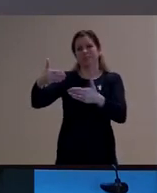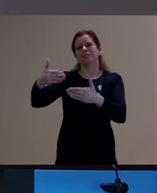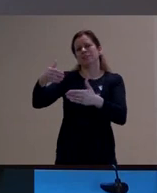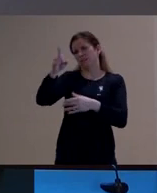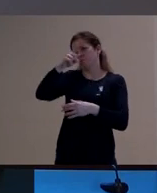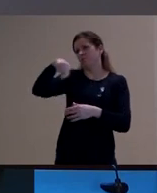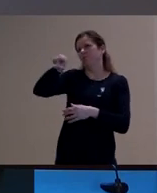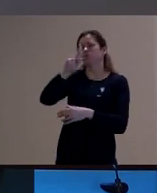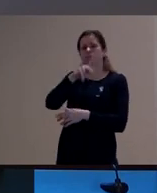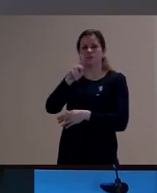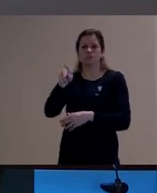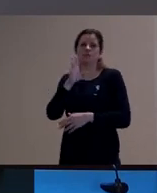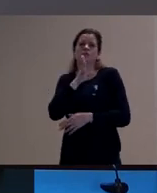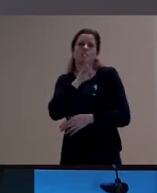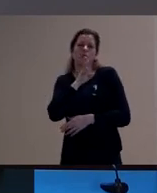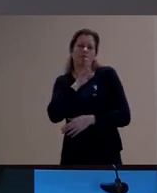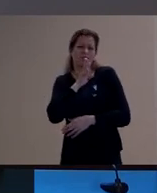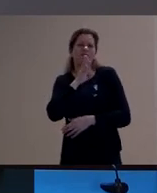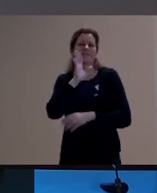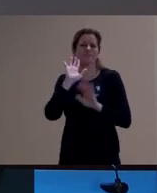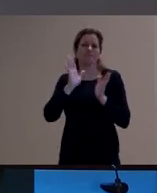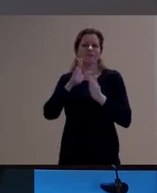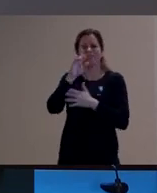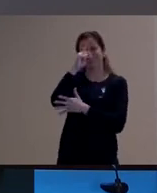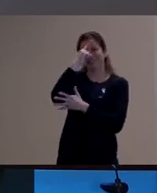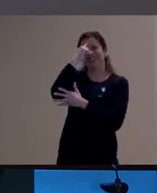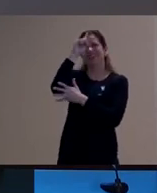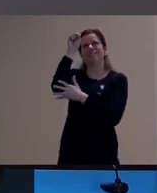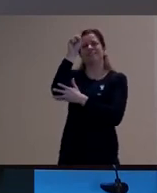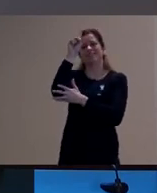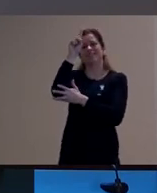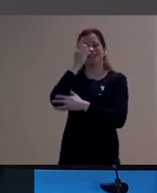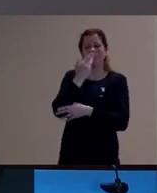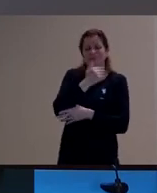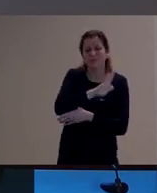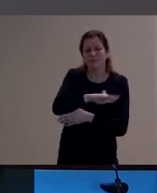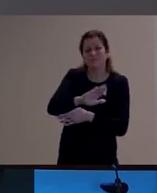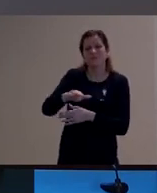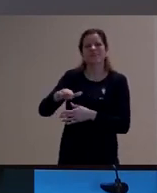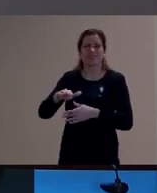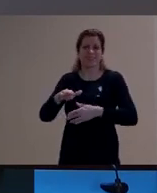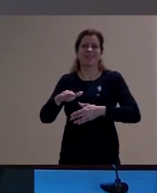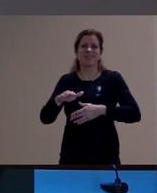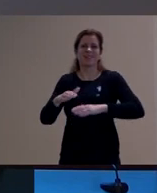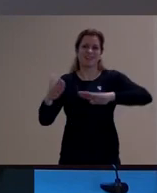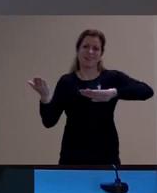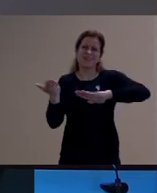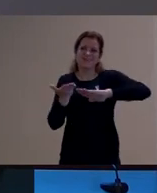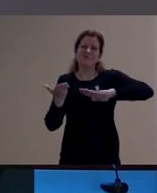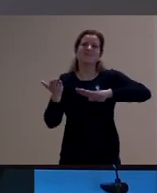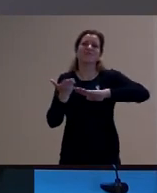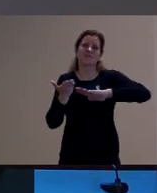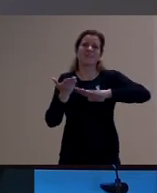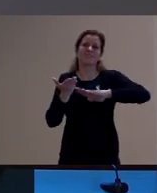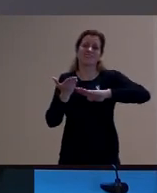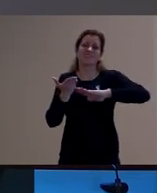saber essa ideia da infância como uma invenção moderna uma construção moderna.